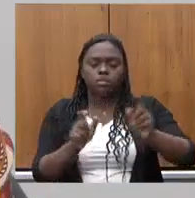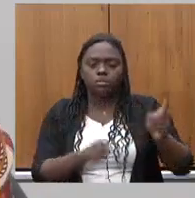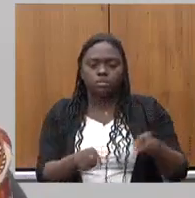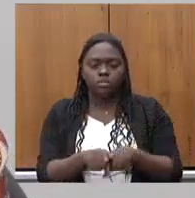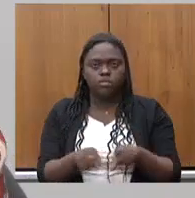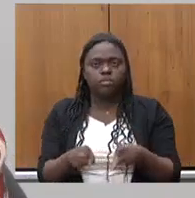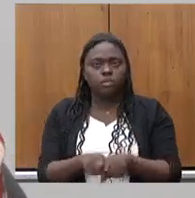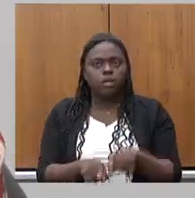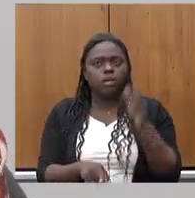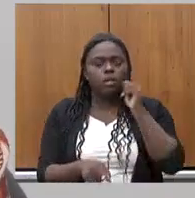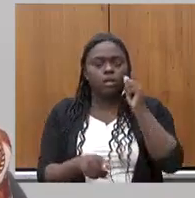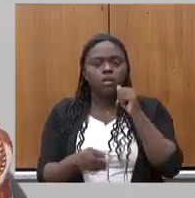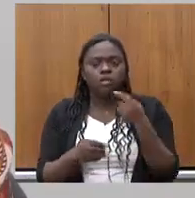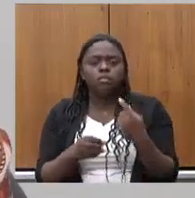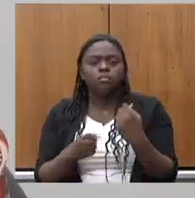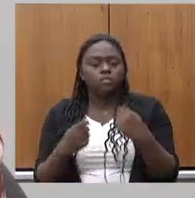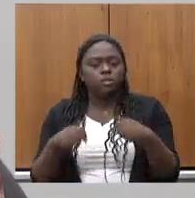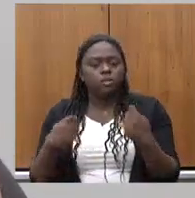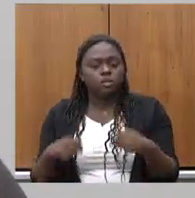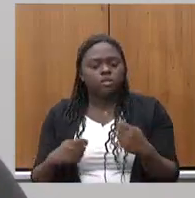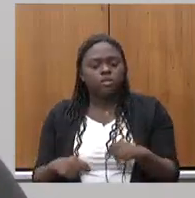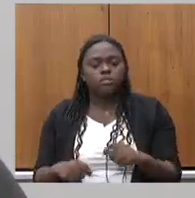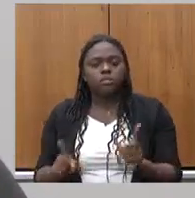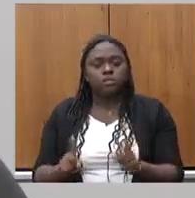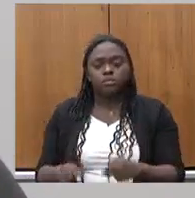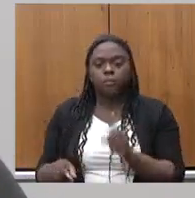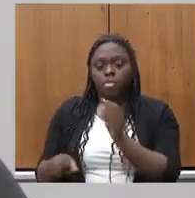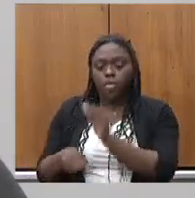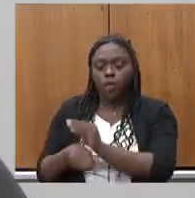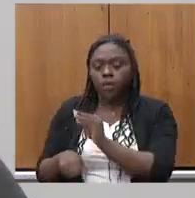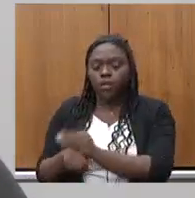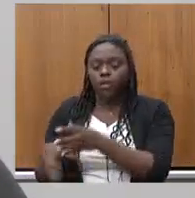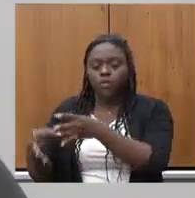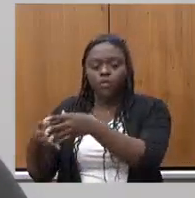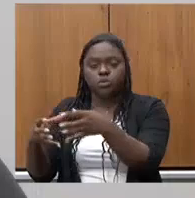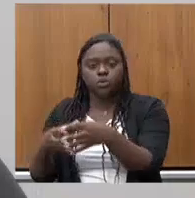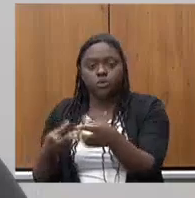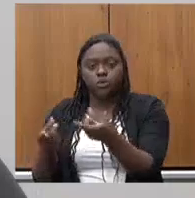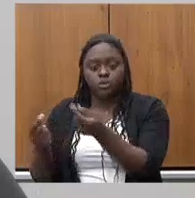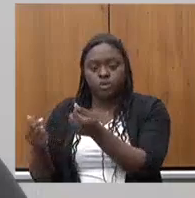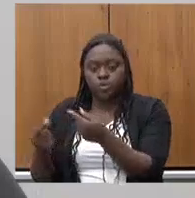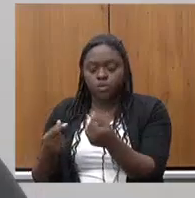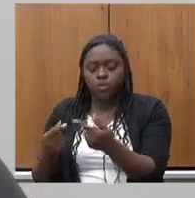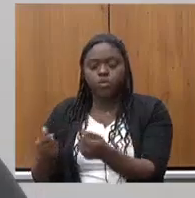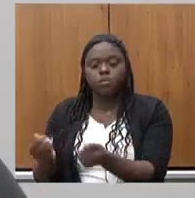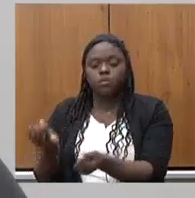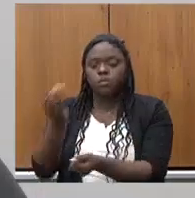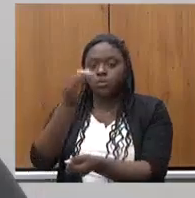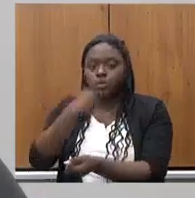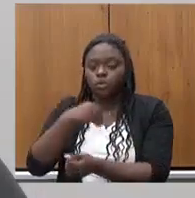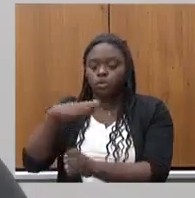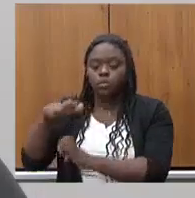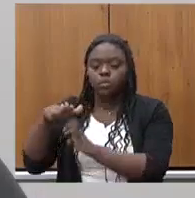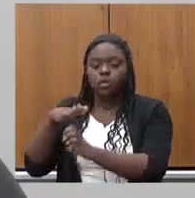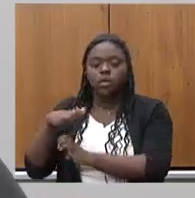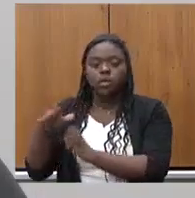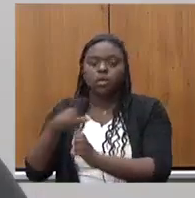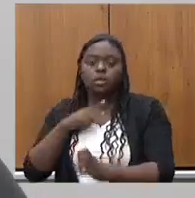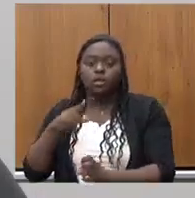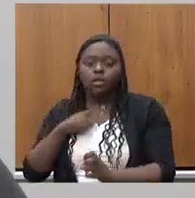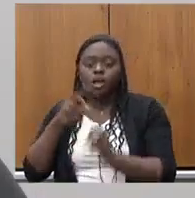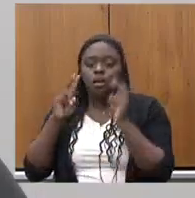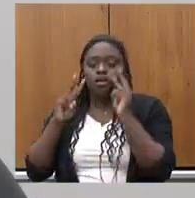da cidadã que precisa da Copasa para a Semig vocês cuidaram dos grupos econômicos que lucram com uma empresa que tem uma visão privada